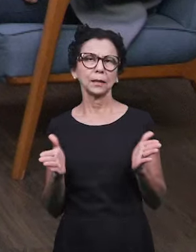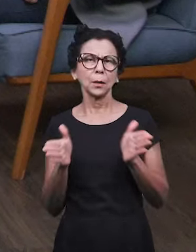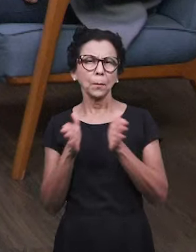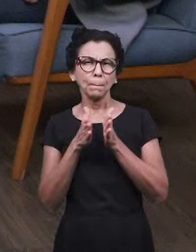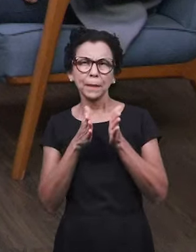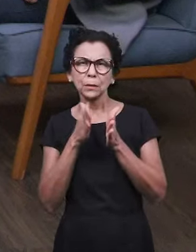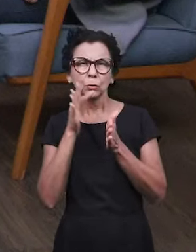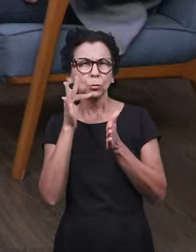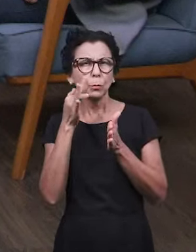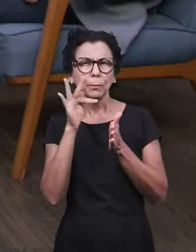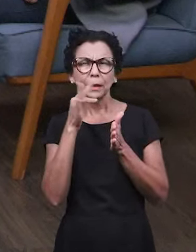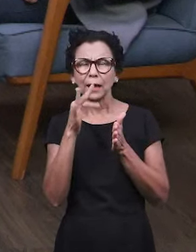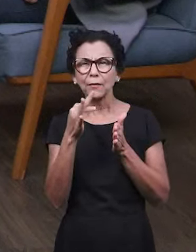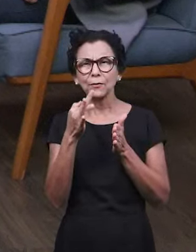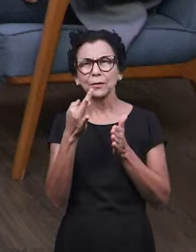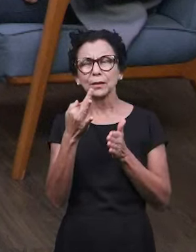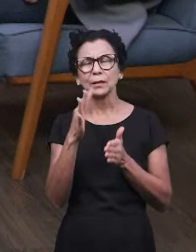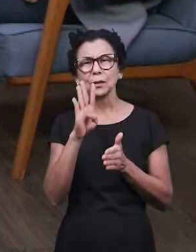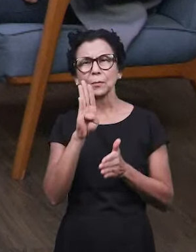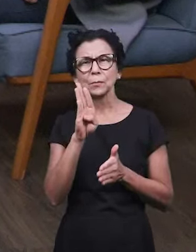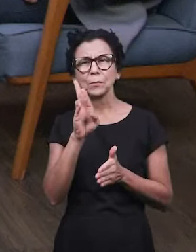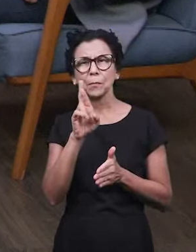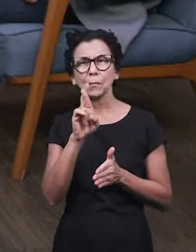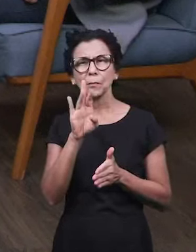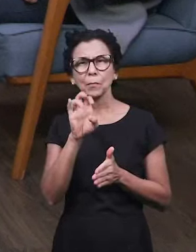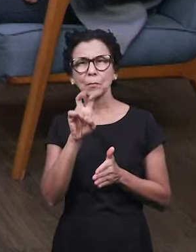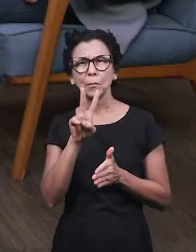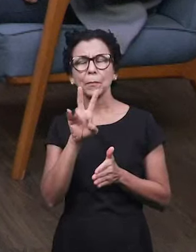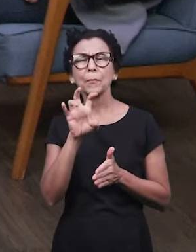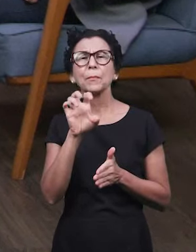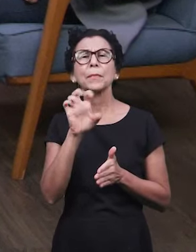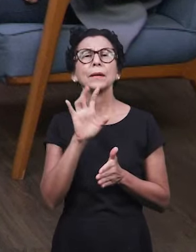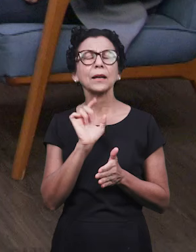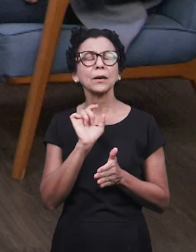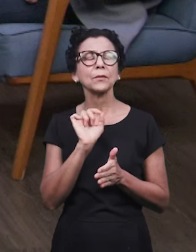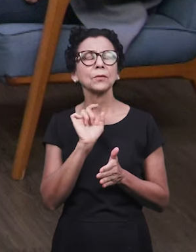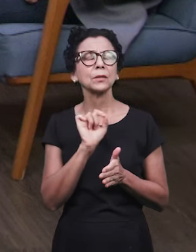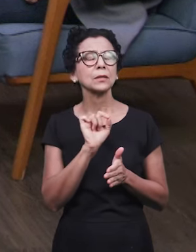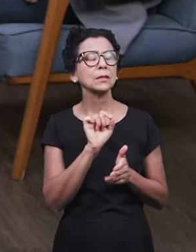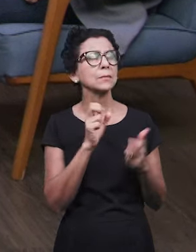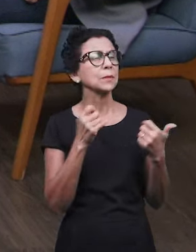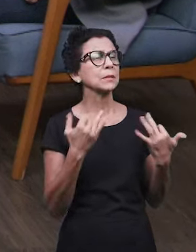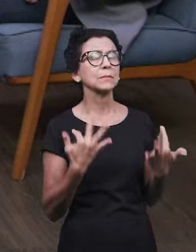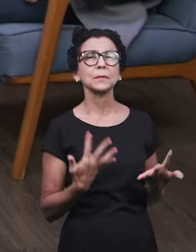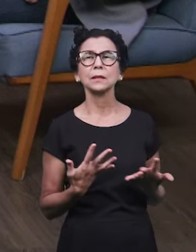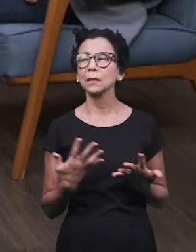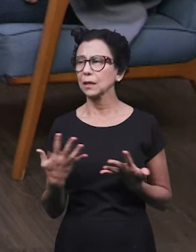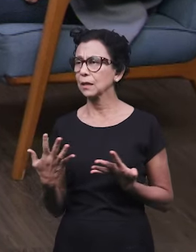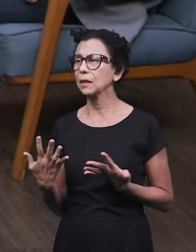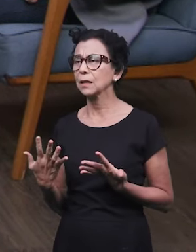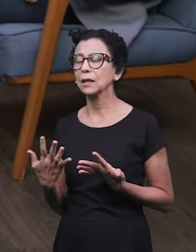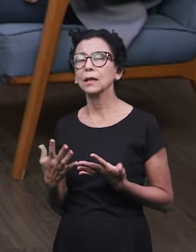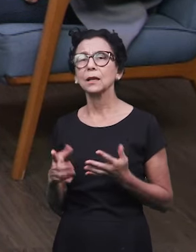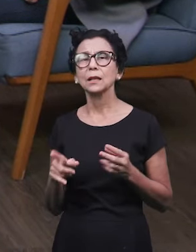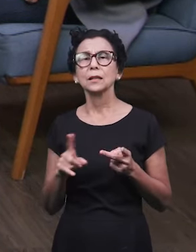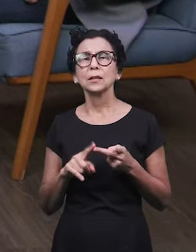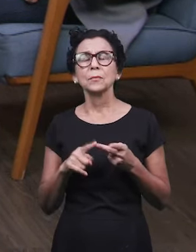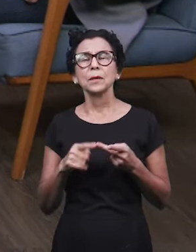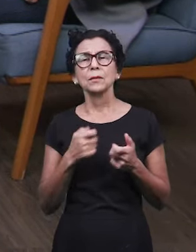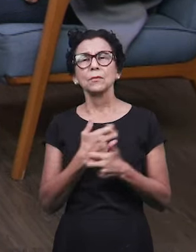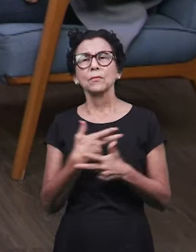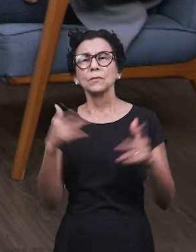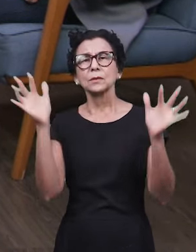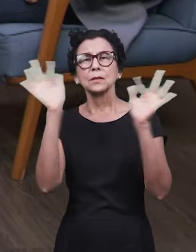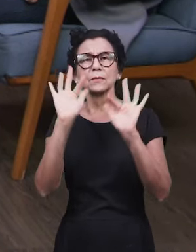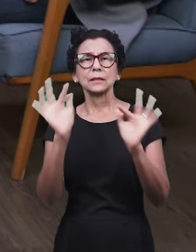tema, né? Quer dizer, tempo do breve. Tempo do breve é uma expressão muito nossa, né, Sérgio? E você poderia explicar o significado dela